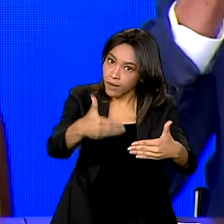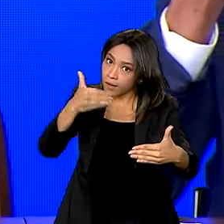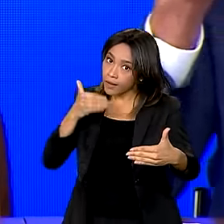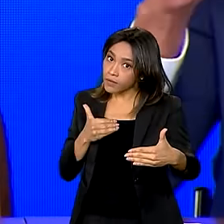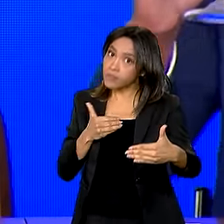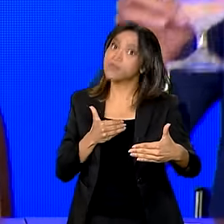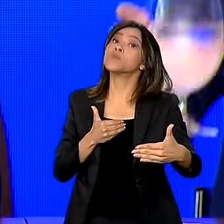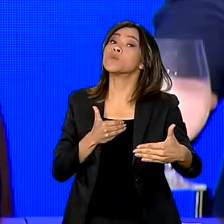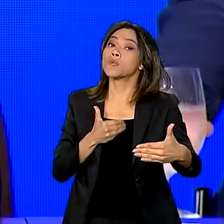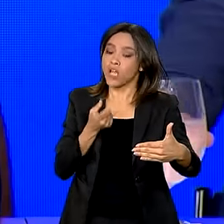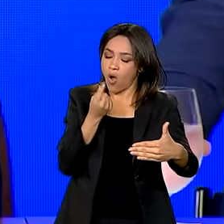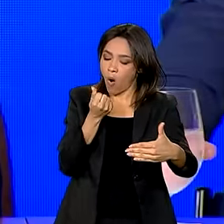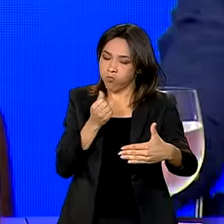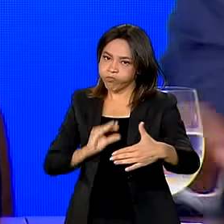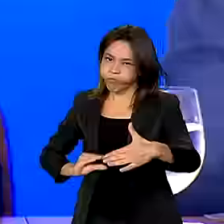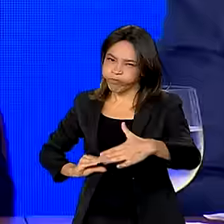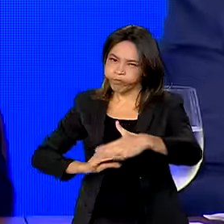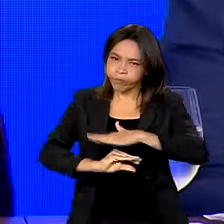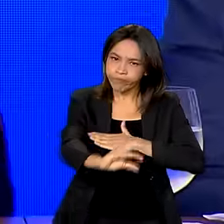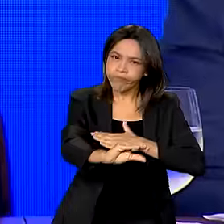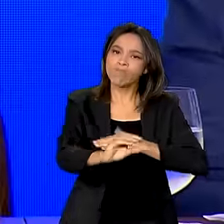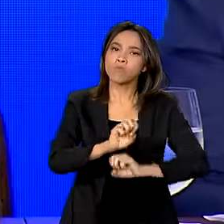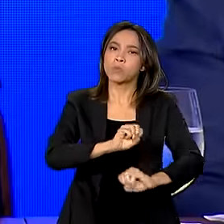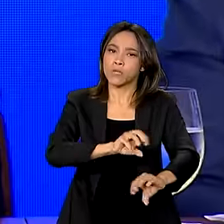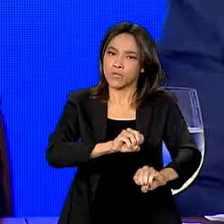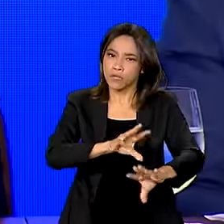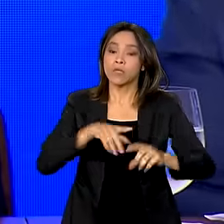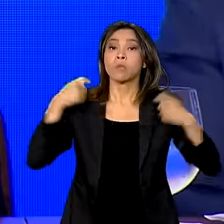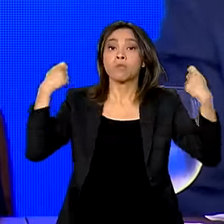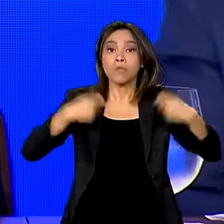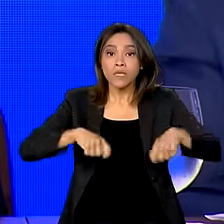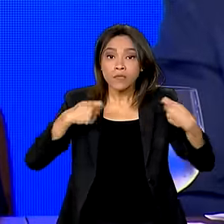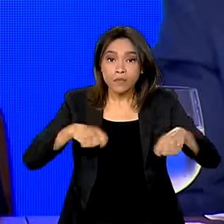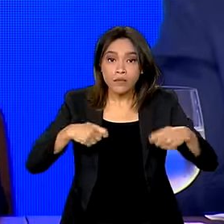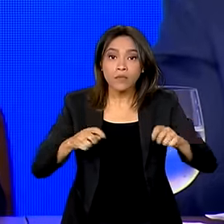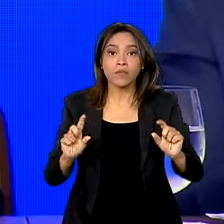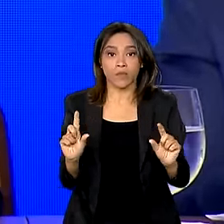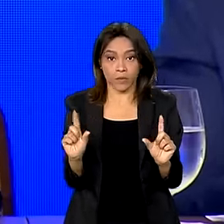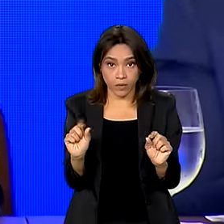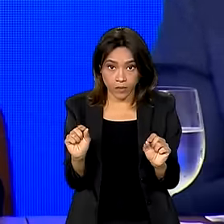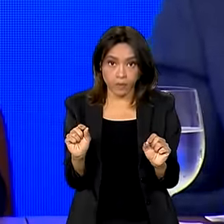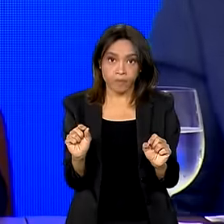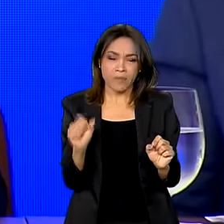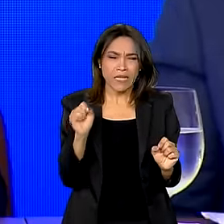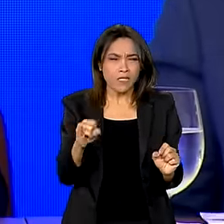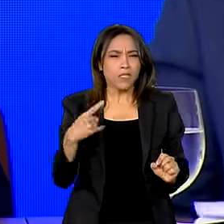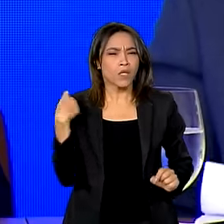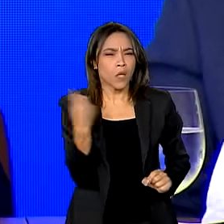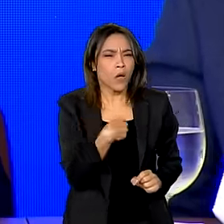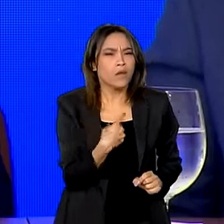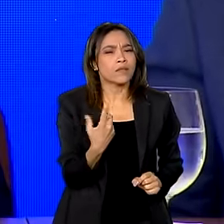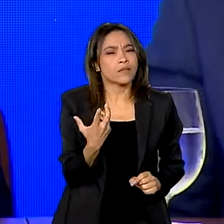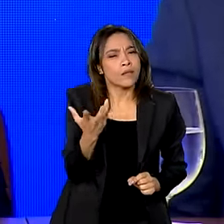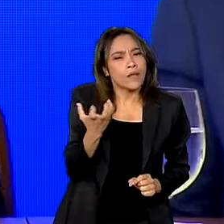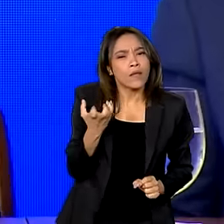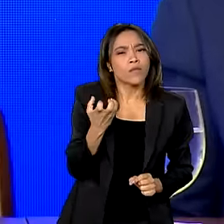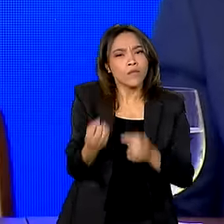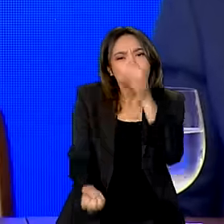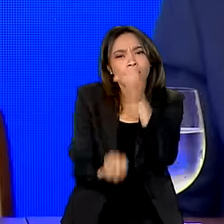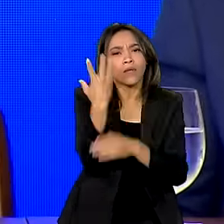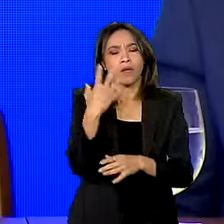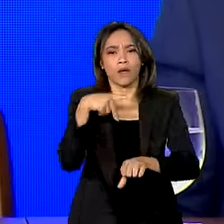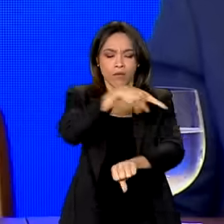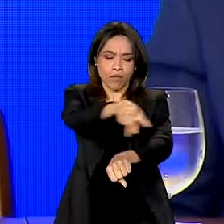tivesse feito investimento na educação. Nós precisamos dar um paradeiro se a gente pretende criar um país